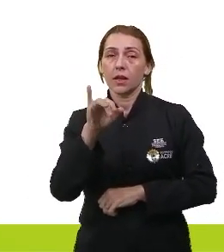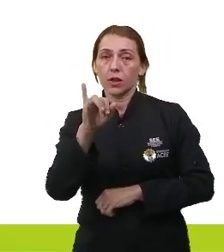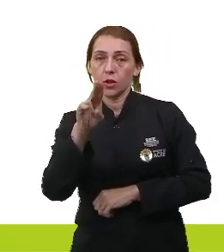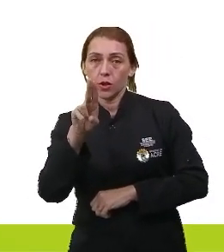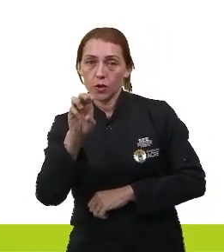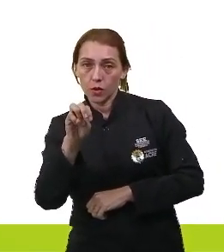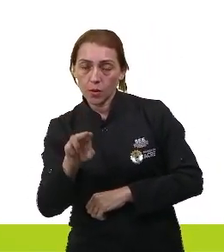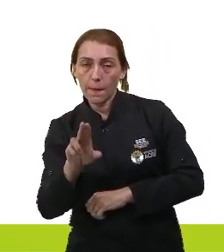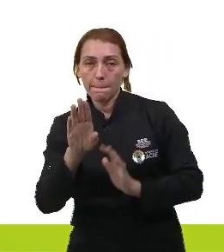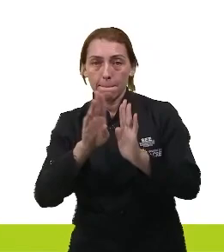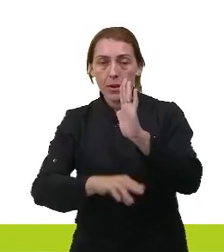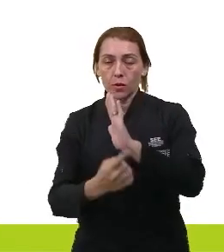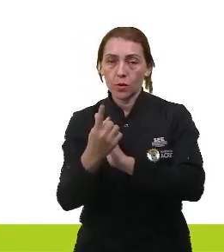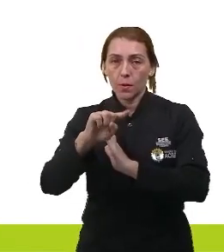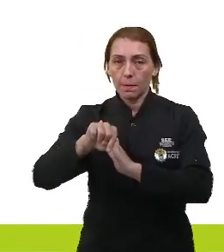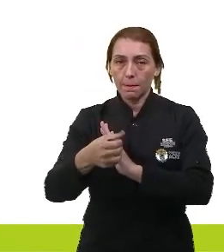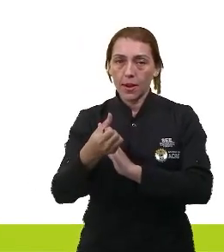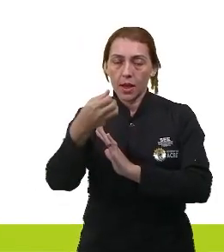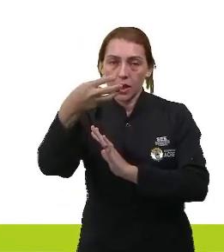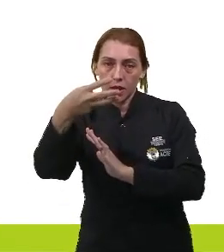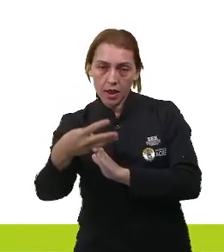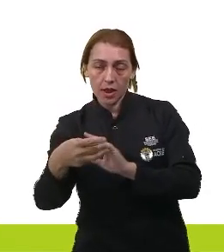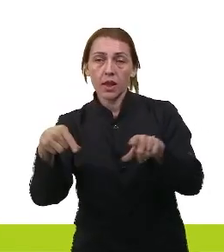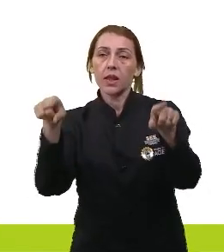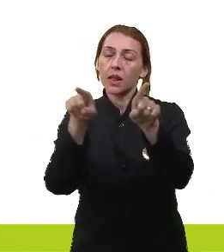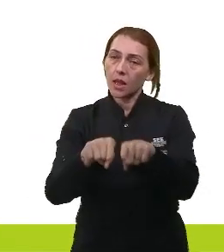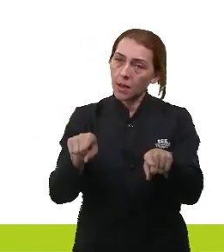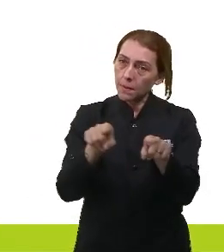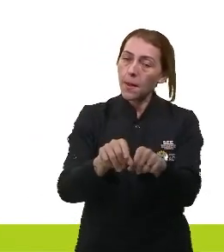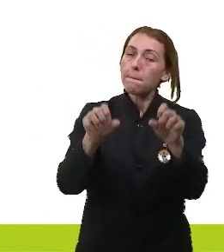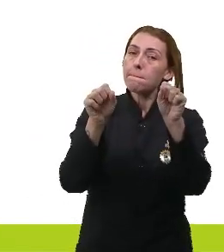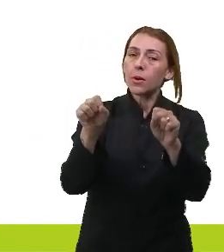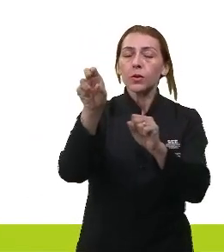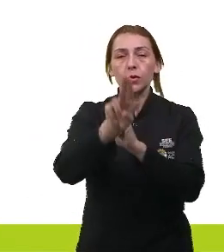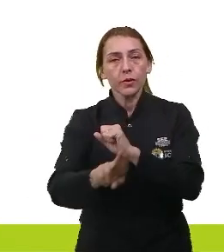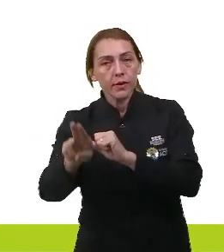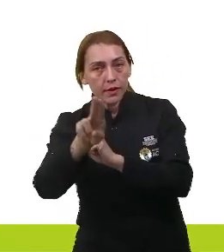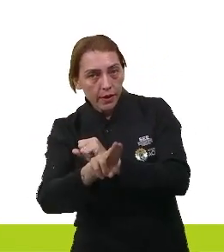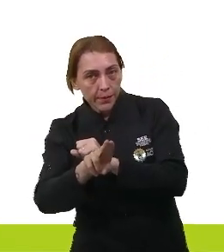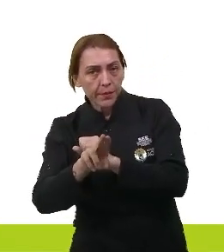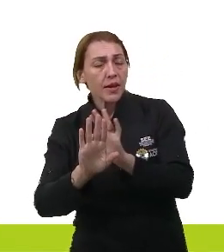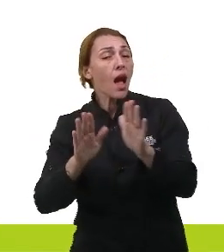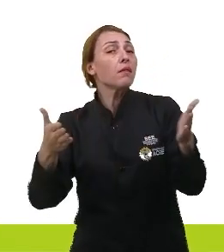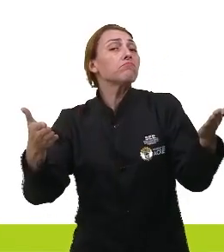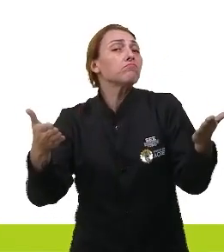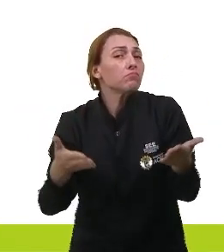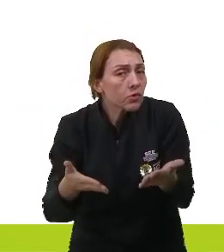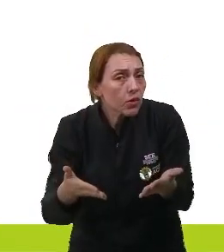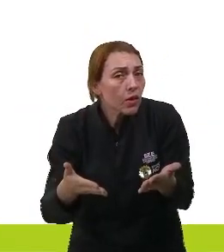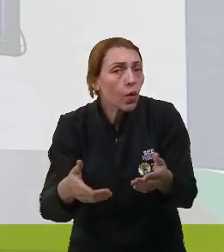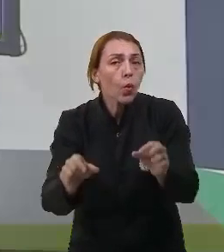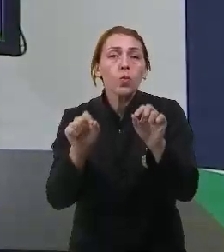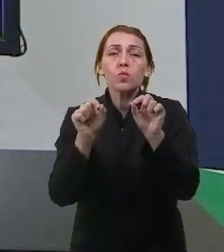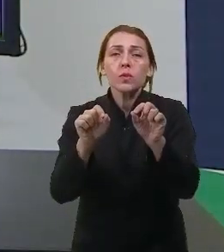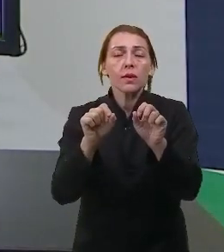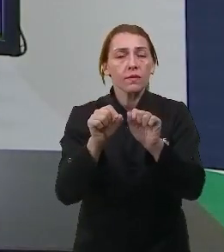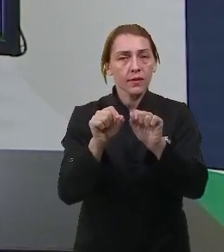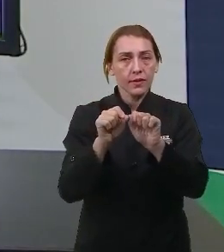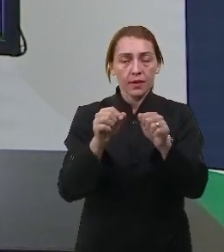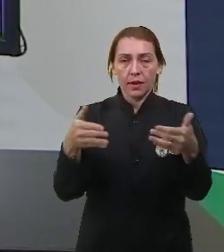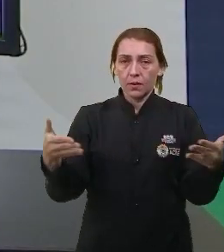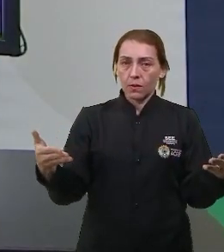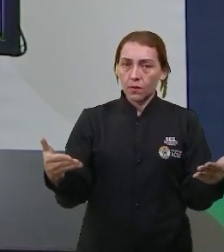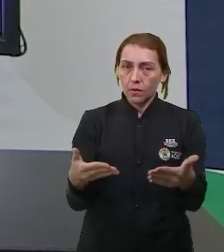potencial de menos 1,63. E eu também posso usar o titânio. E agora, professor? Agora,